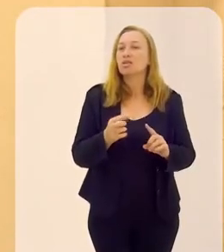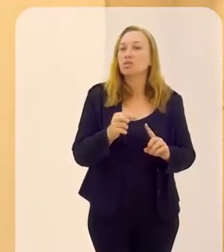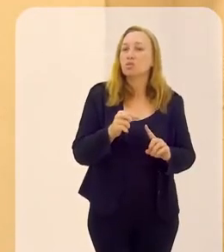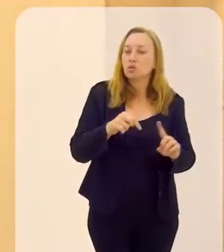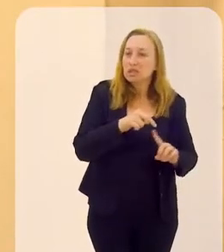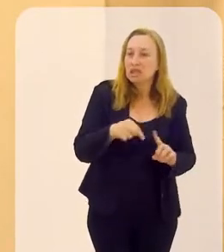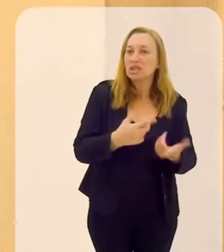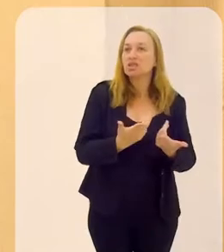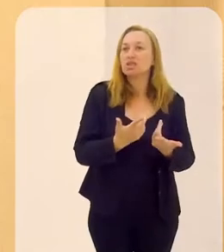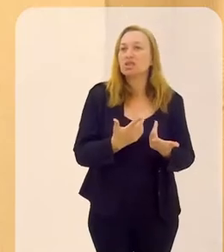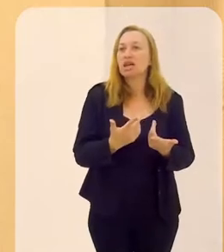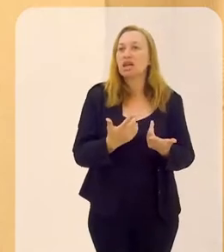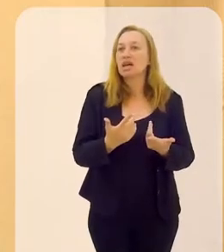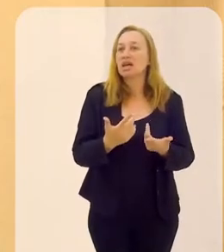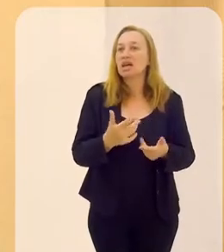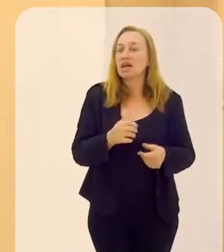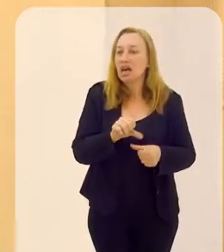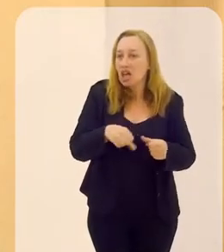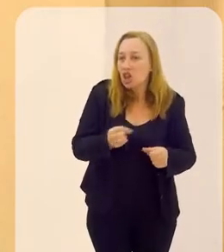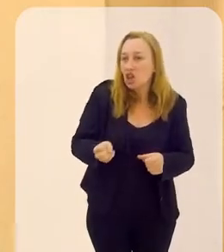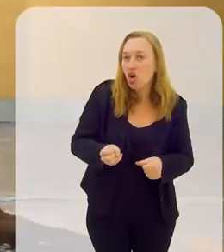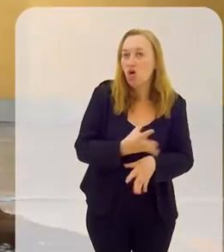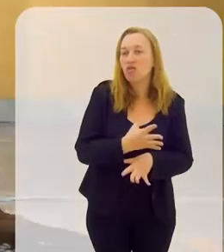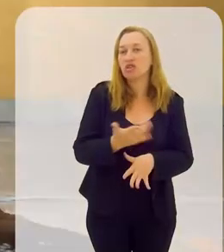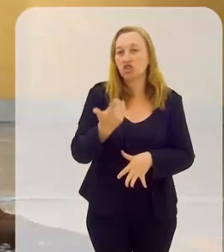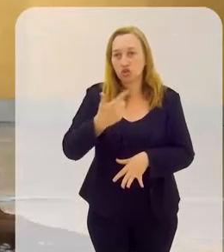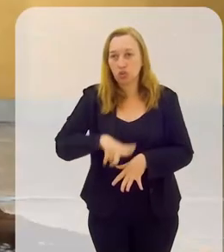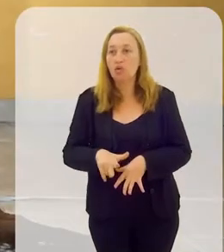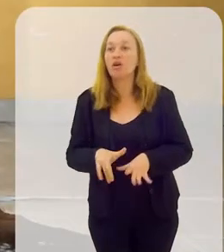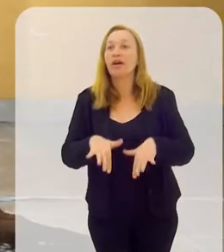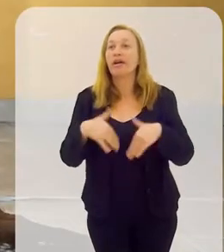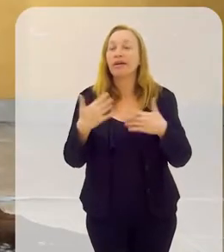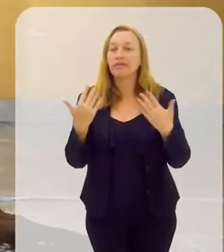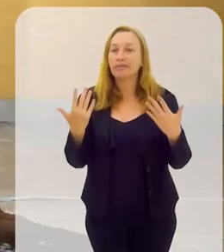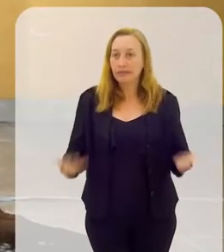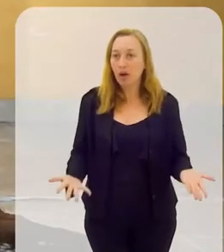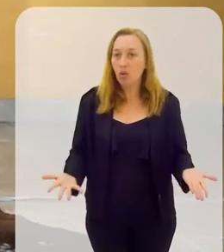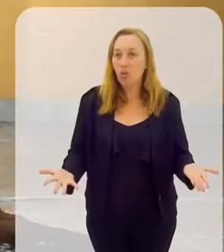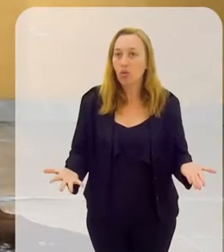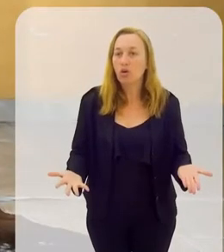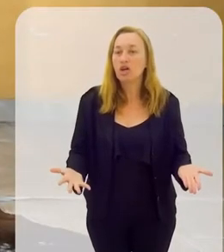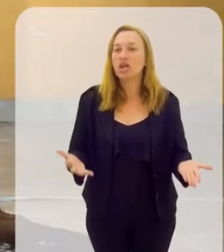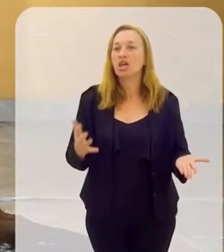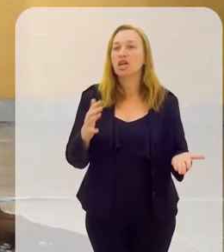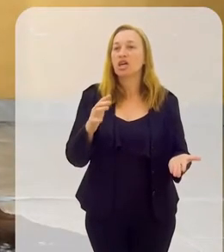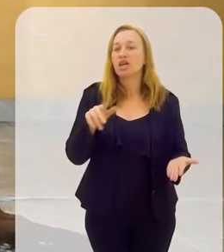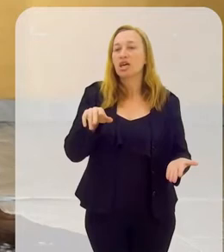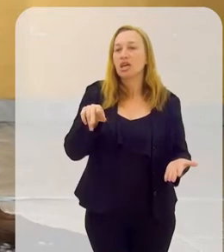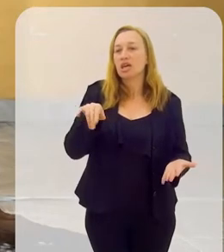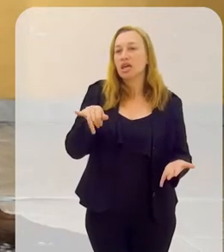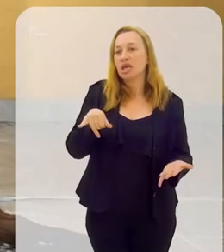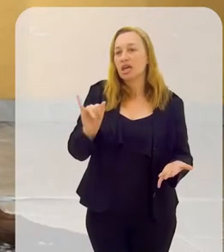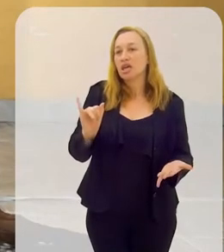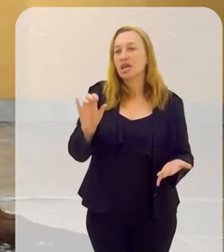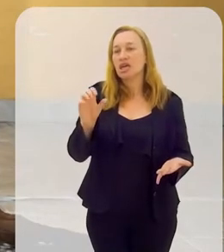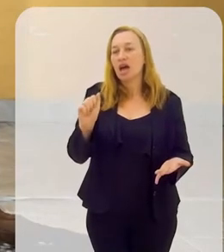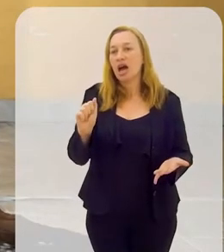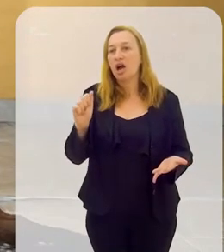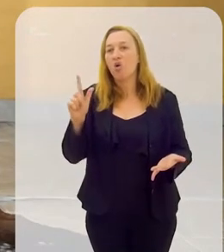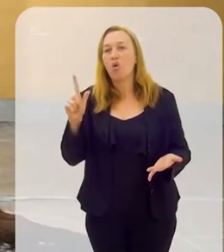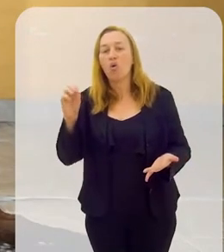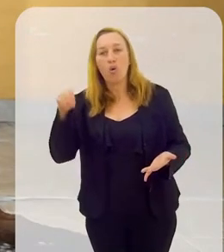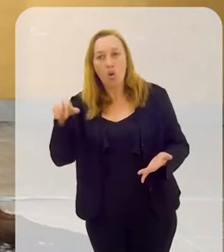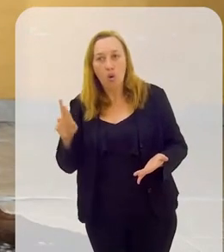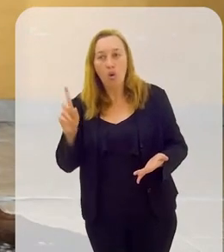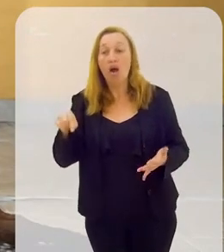o santo, ela renasce. É um renascimento. Então, o iaô nada mais é do que uma